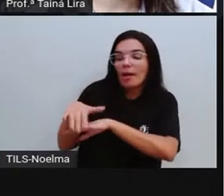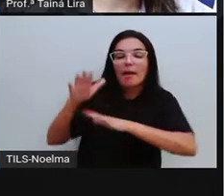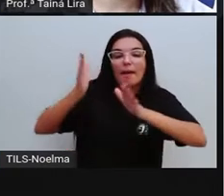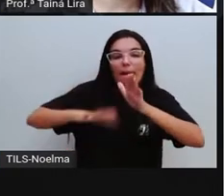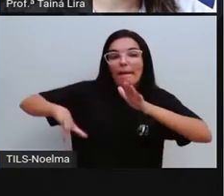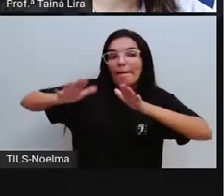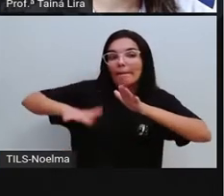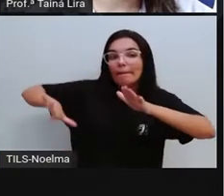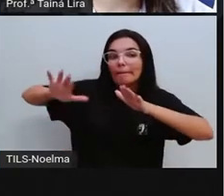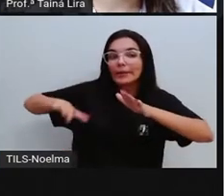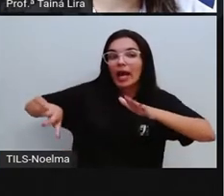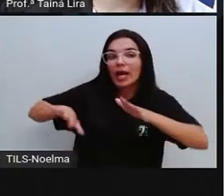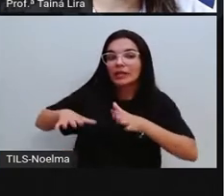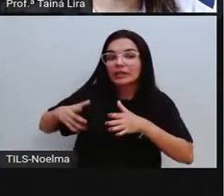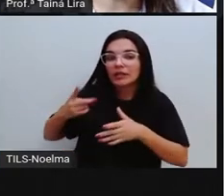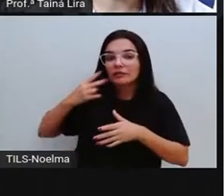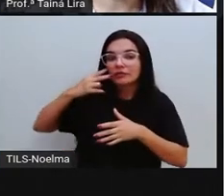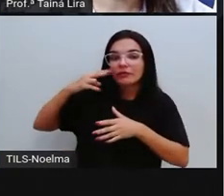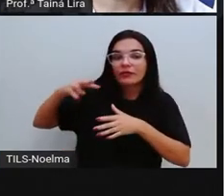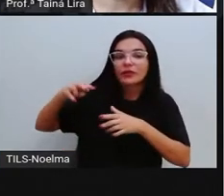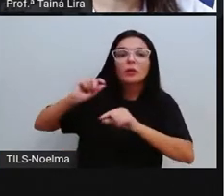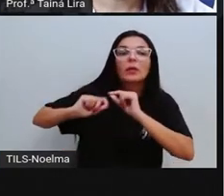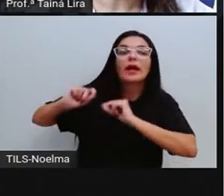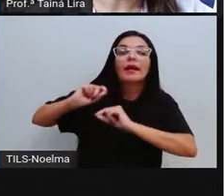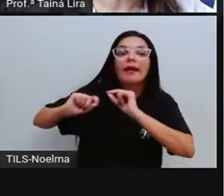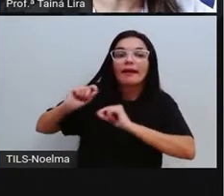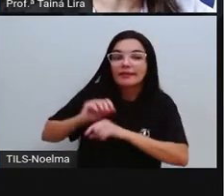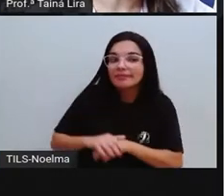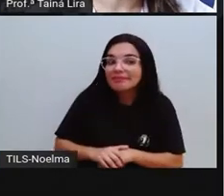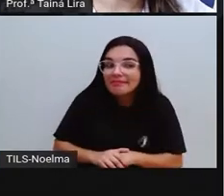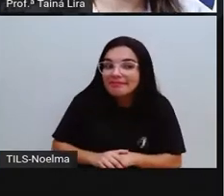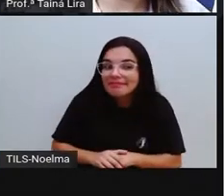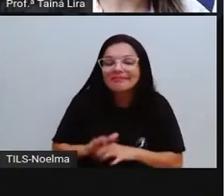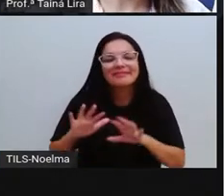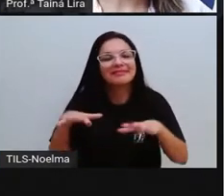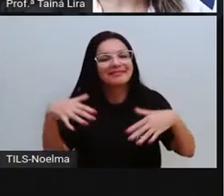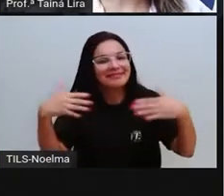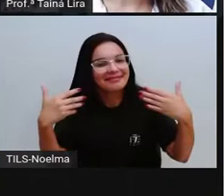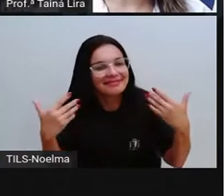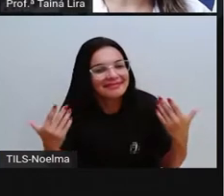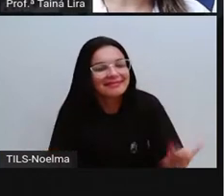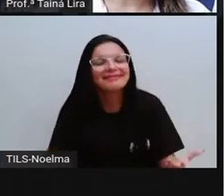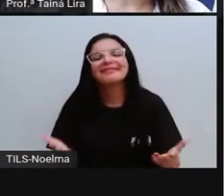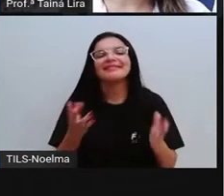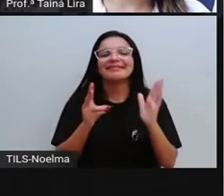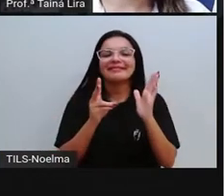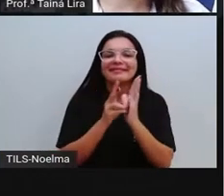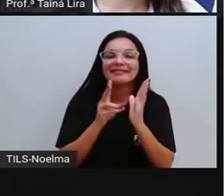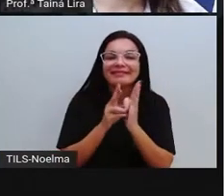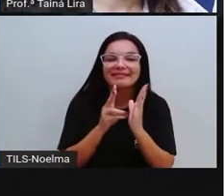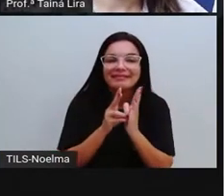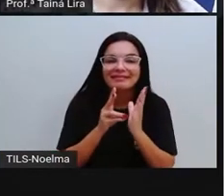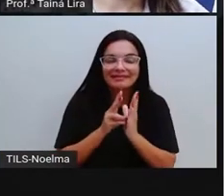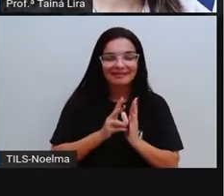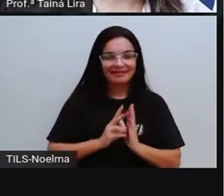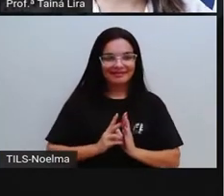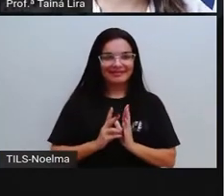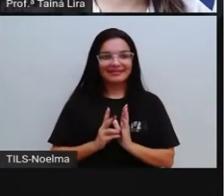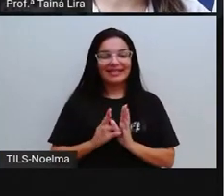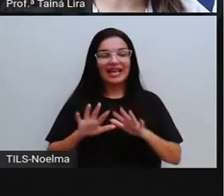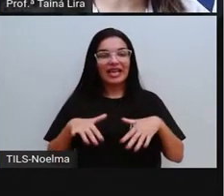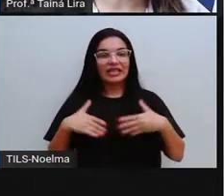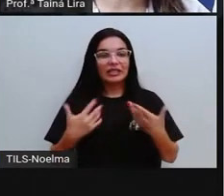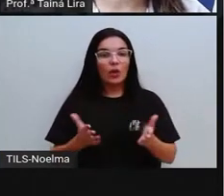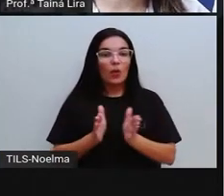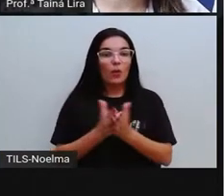recebendo os portugueses, olha lá. Os indígenas, né? Então quando os portugueses chegaram ao